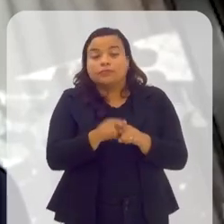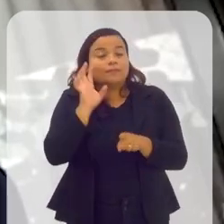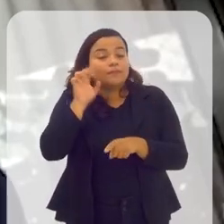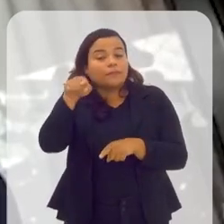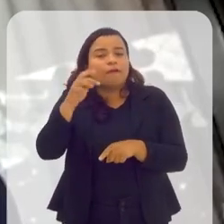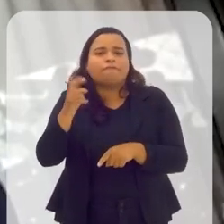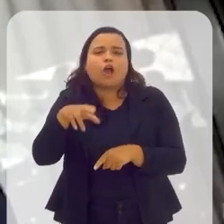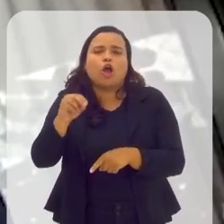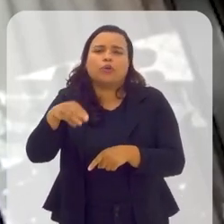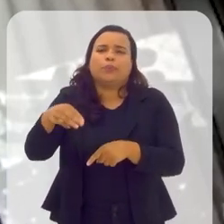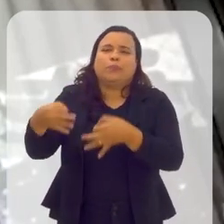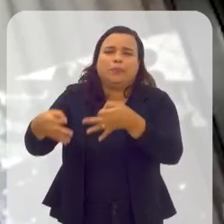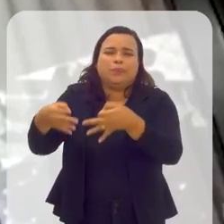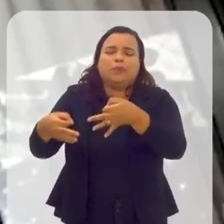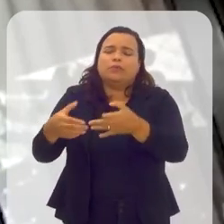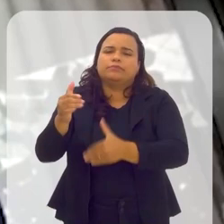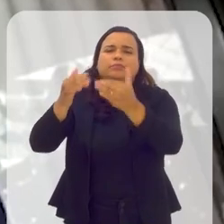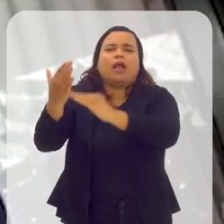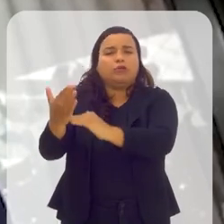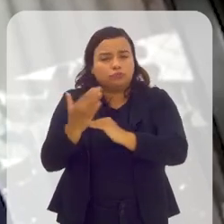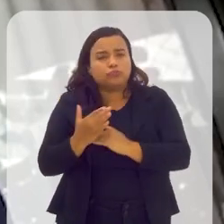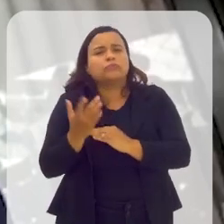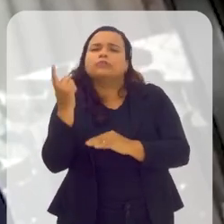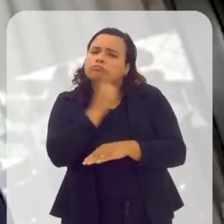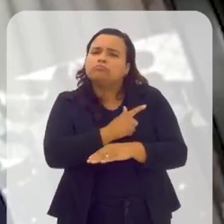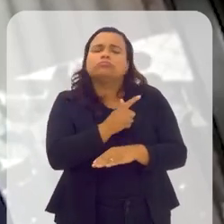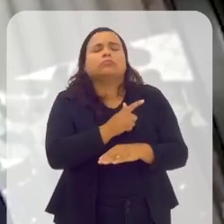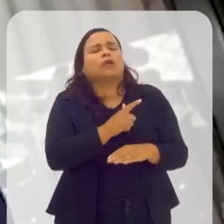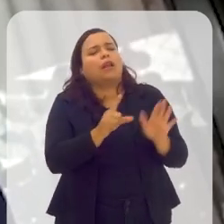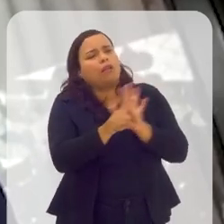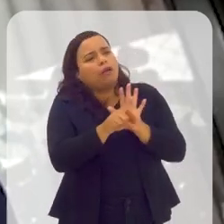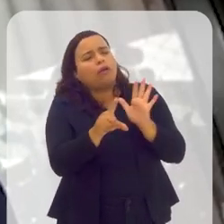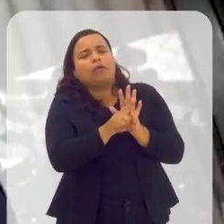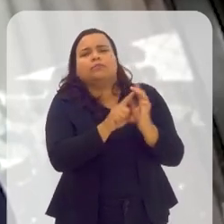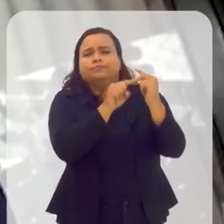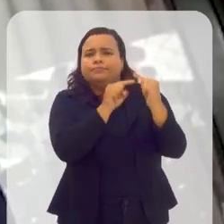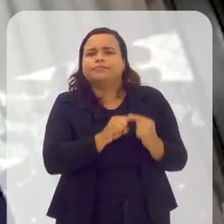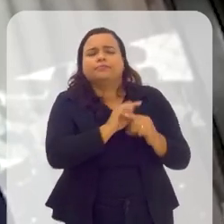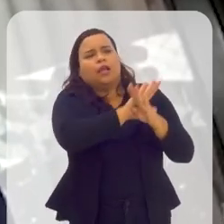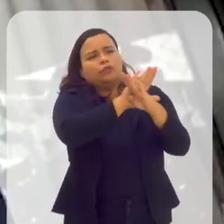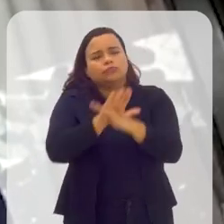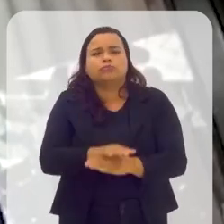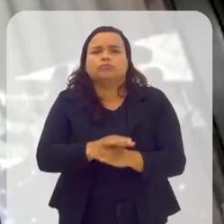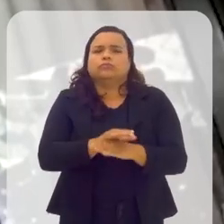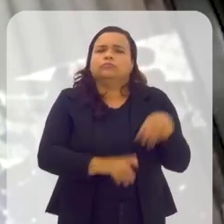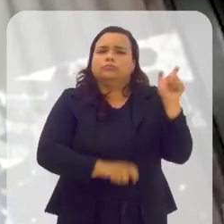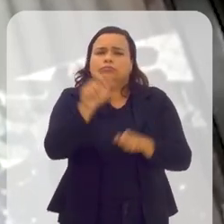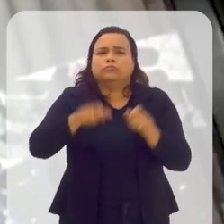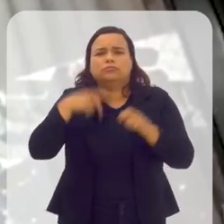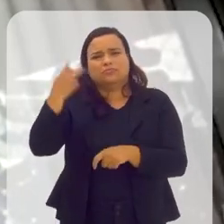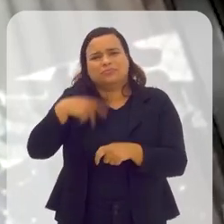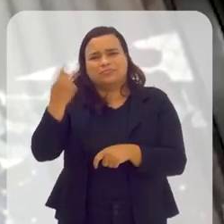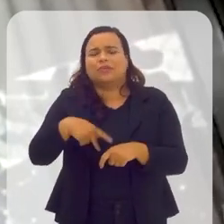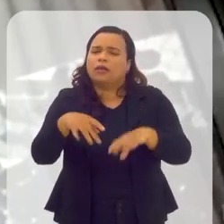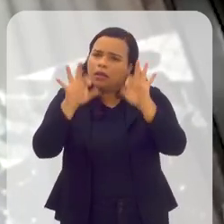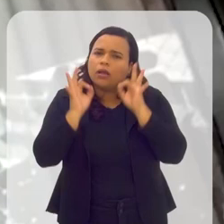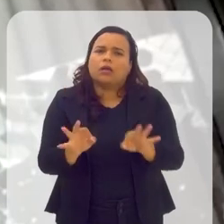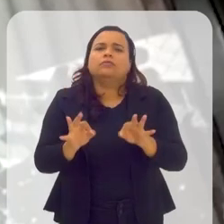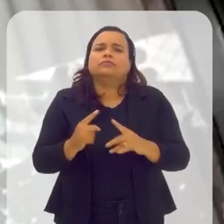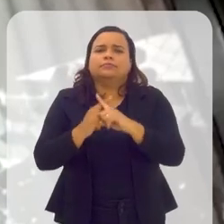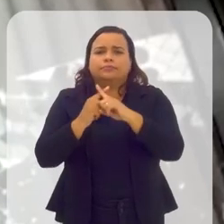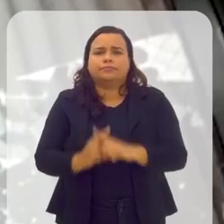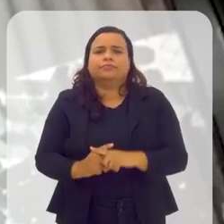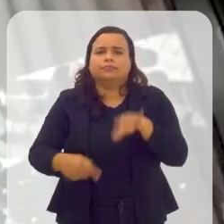com o Fórum de Desenvolvimento para que a gente alcance esses parlamentares, alcance legislações que, vamos dizer, nem que ajudem,